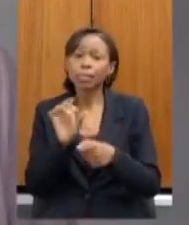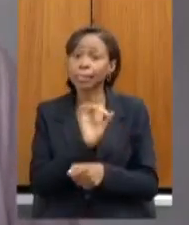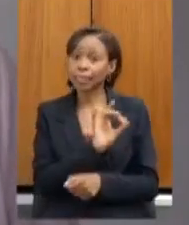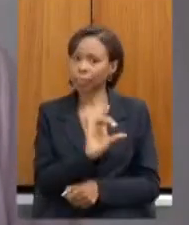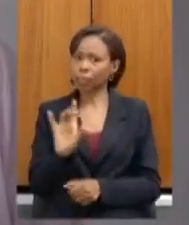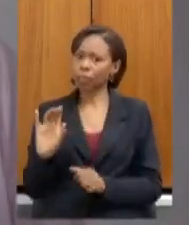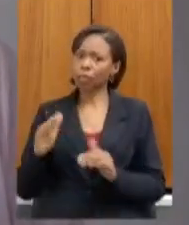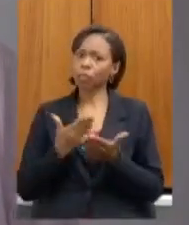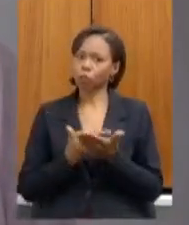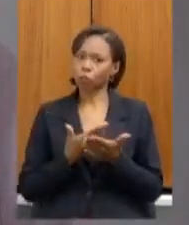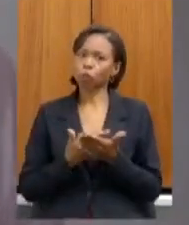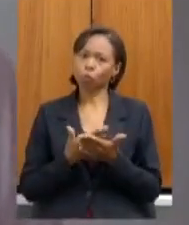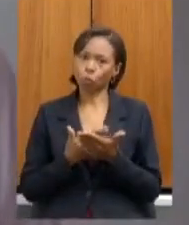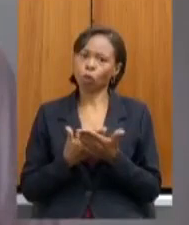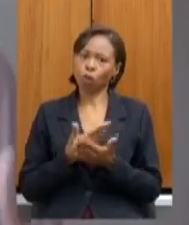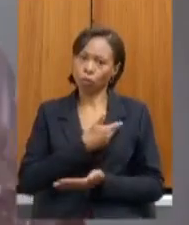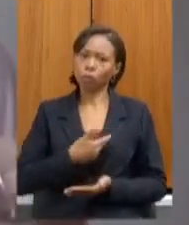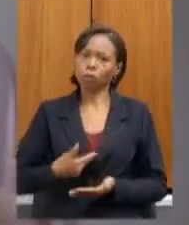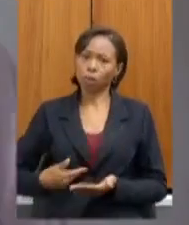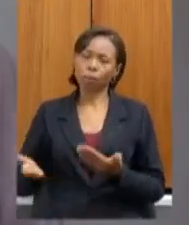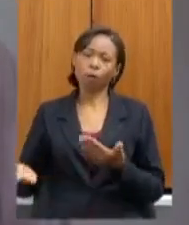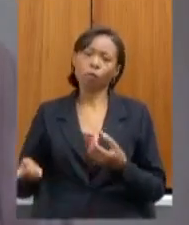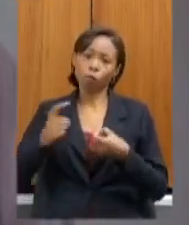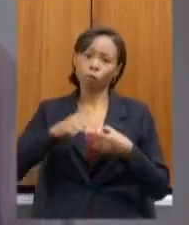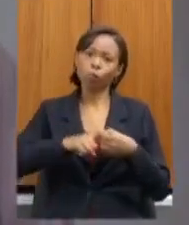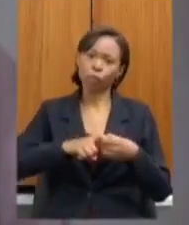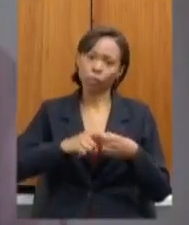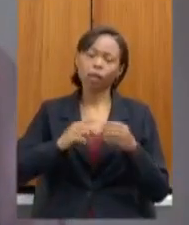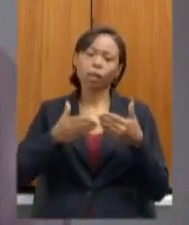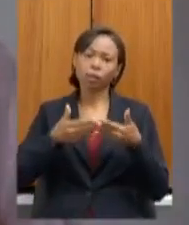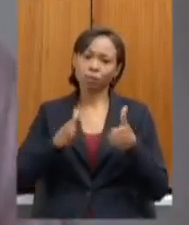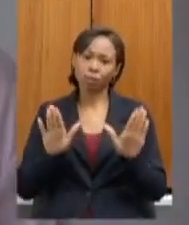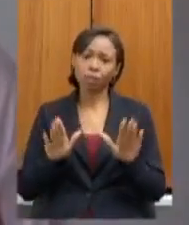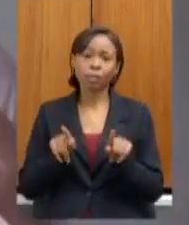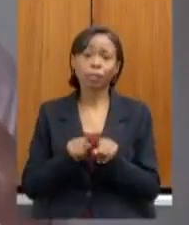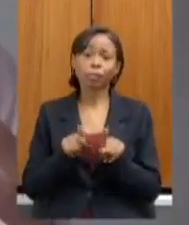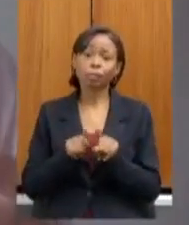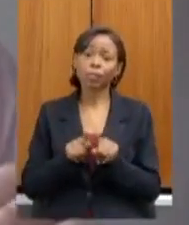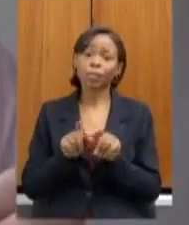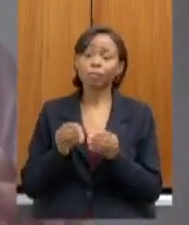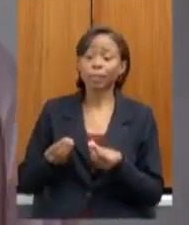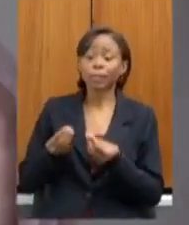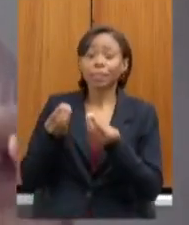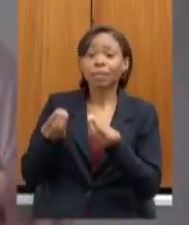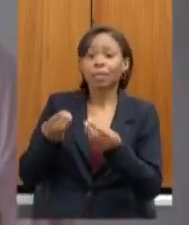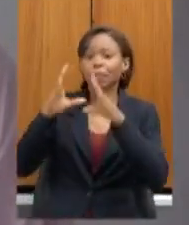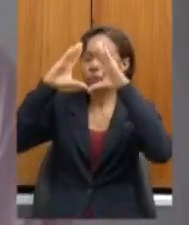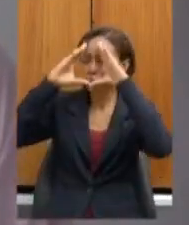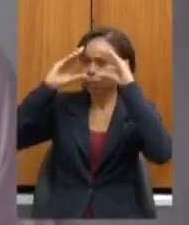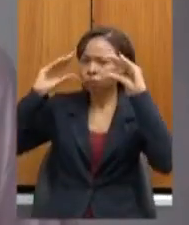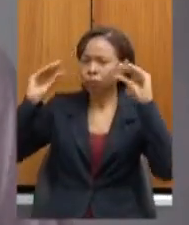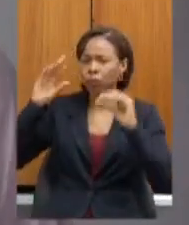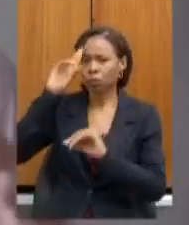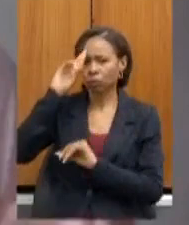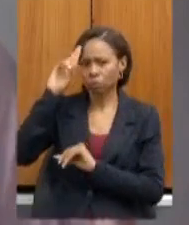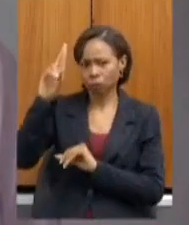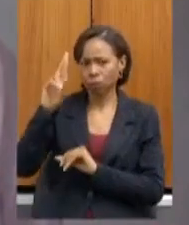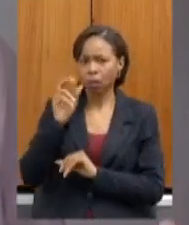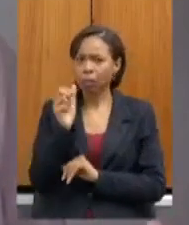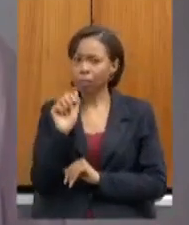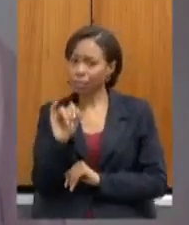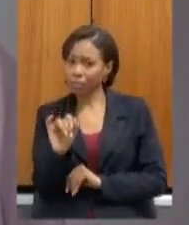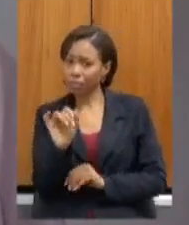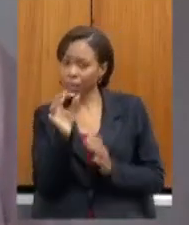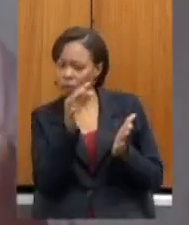funcionar e ao mesmo tempo uma tranquilidade para esse diretor que percebendo se algum ponto específico do checklist não houvesse